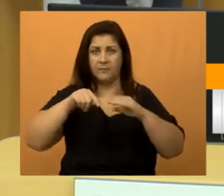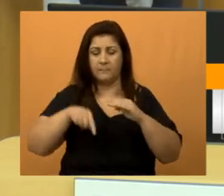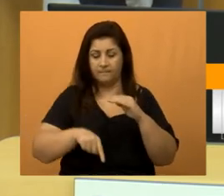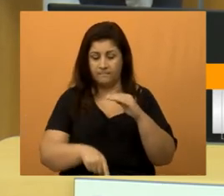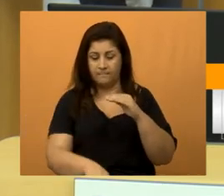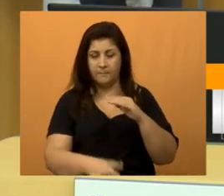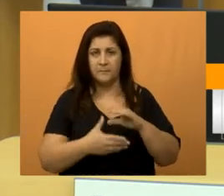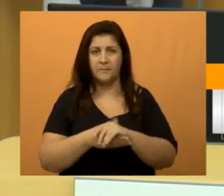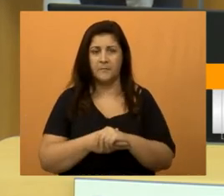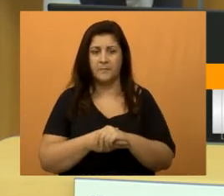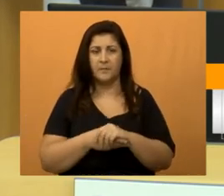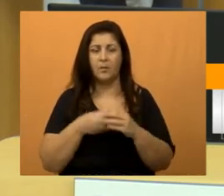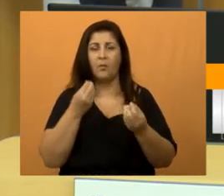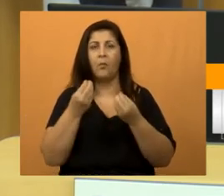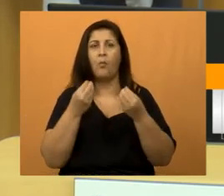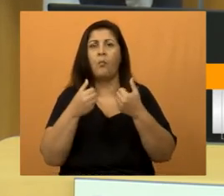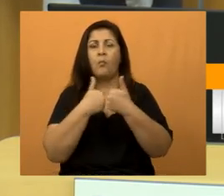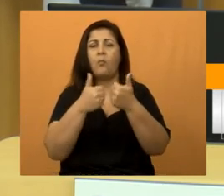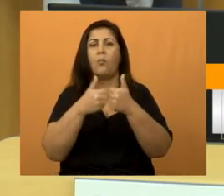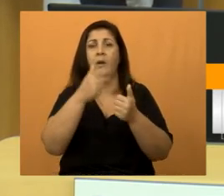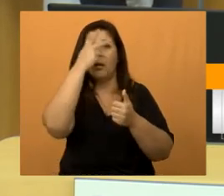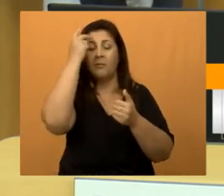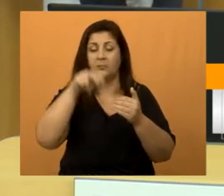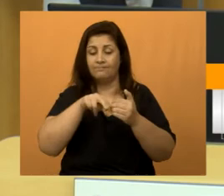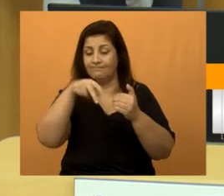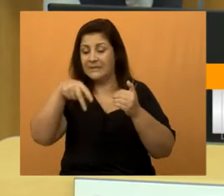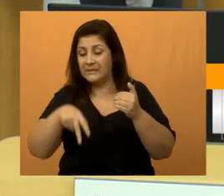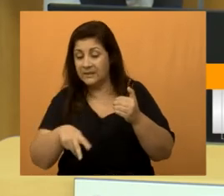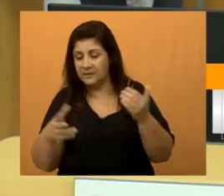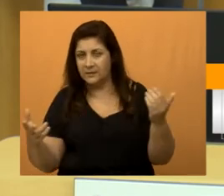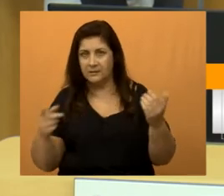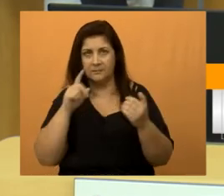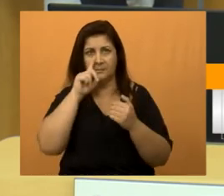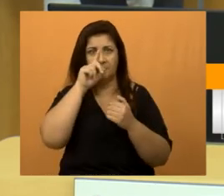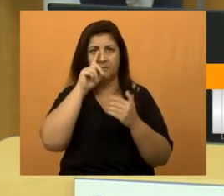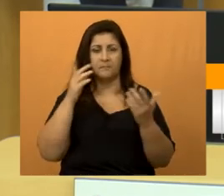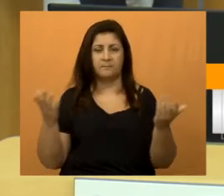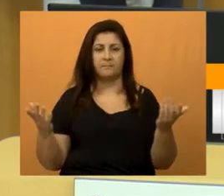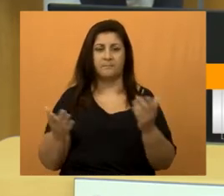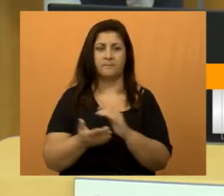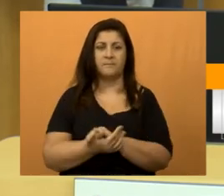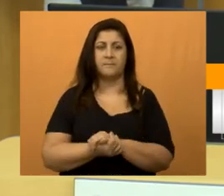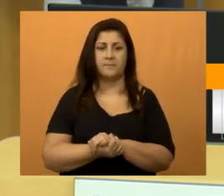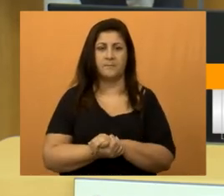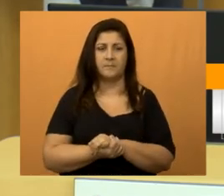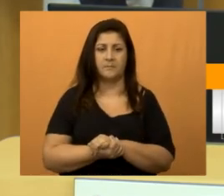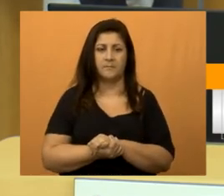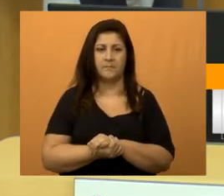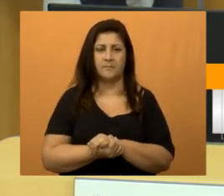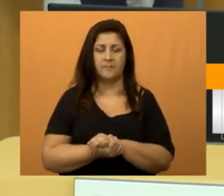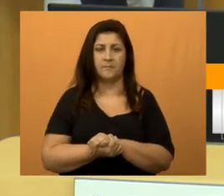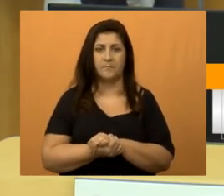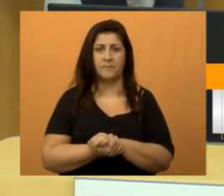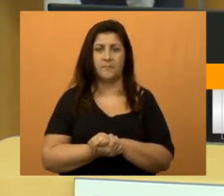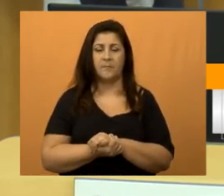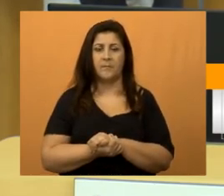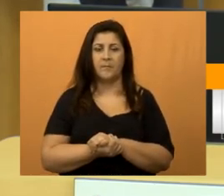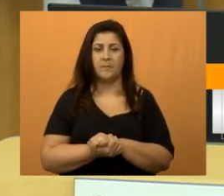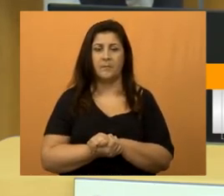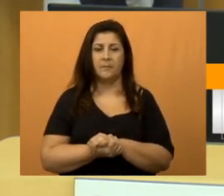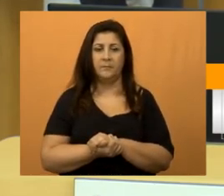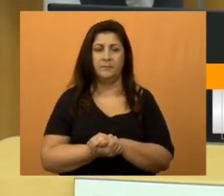E aqui está o ônibus. Como é que a pessoa sai daquele buraco, aquela lama, e vai entrar no ônibus daqui? Olha a situação que está aqui.